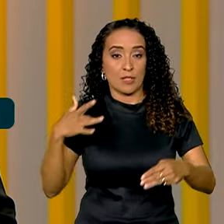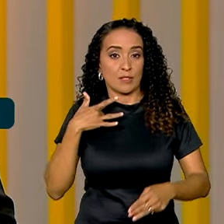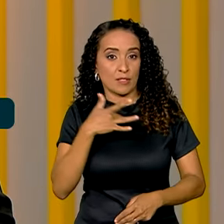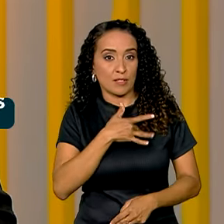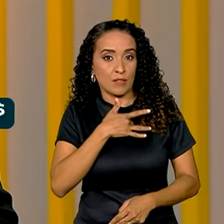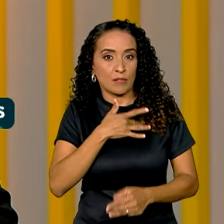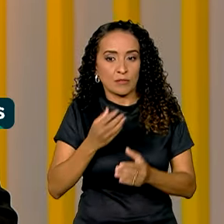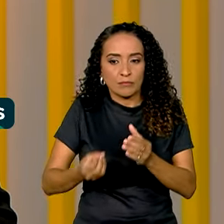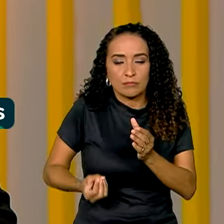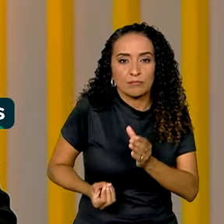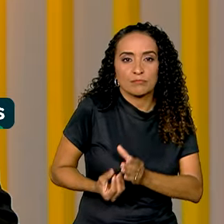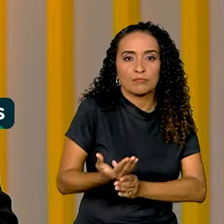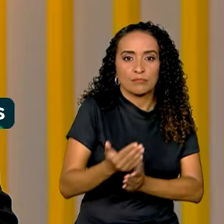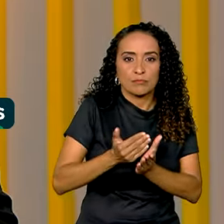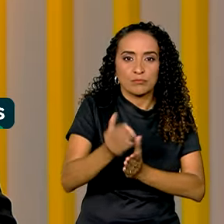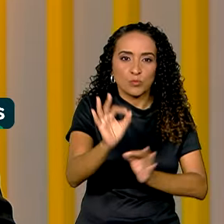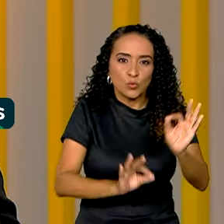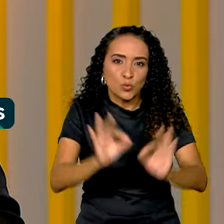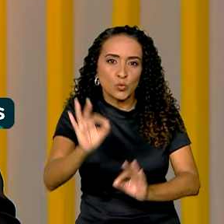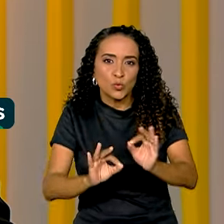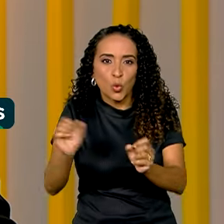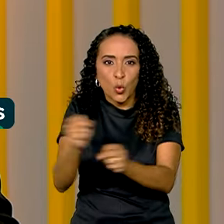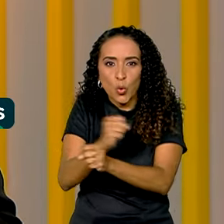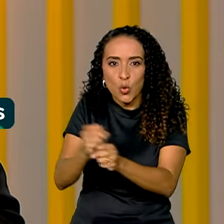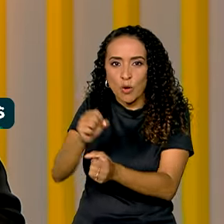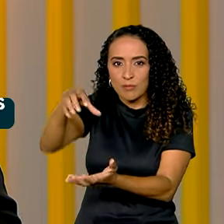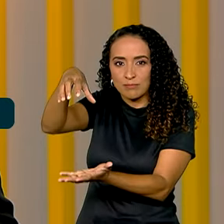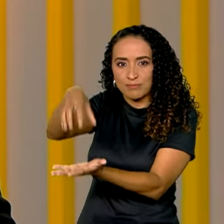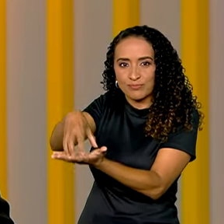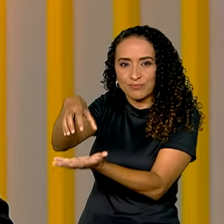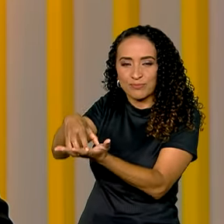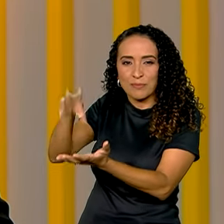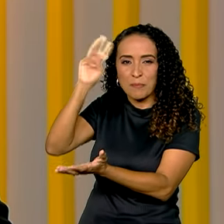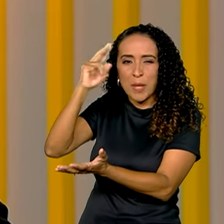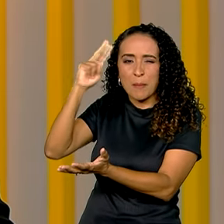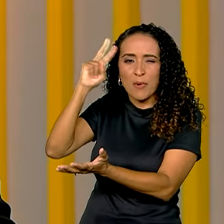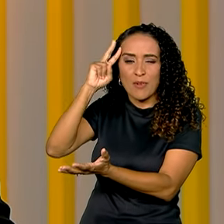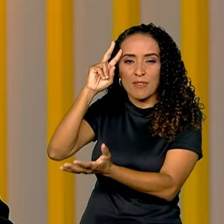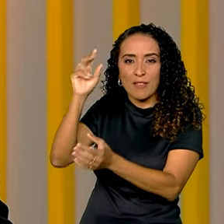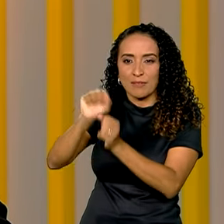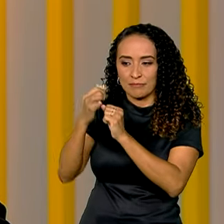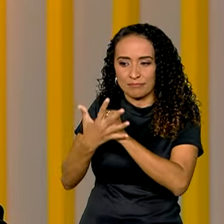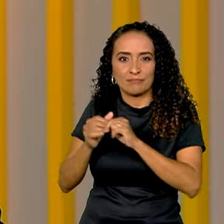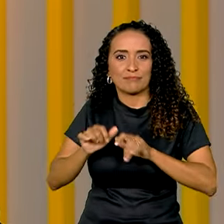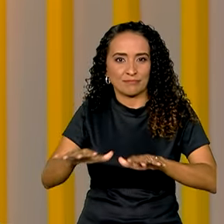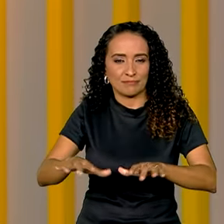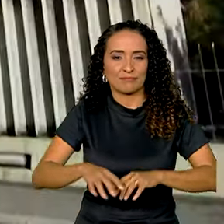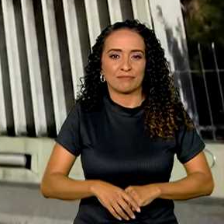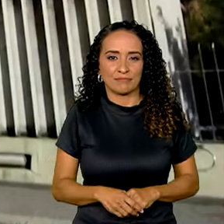Saúde iniciou o planejamento da construção do memorial da pandemia da Covid-19.